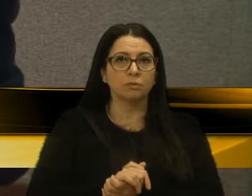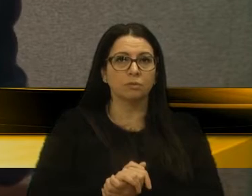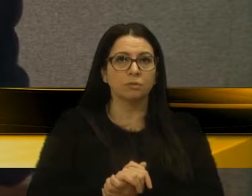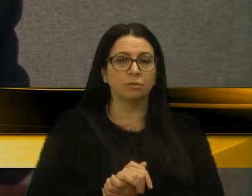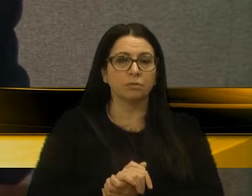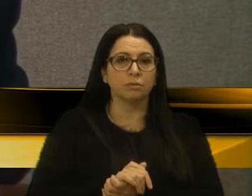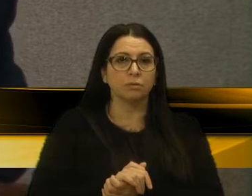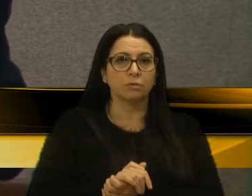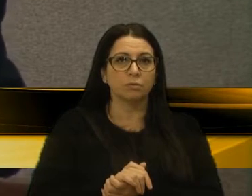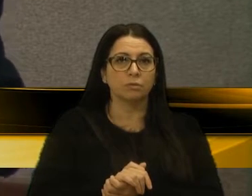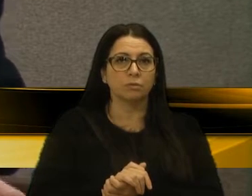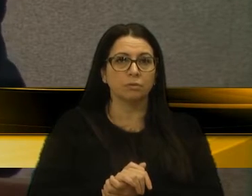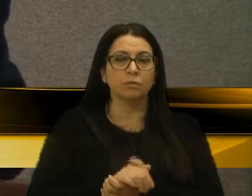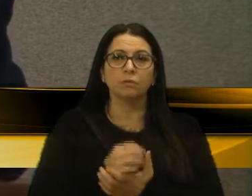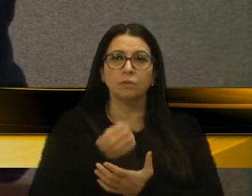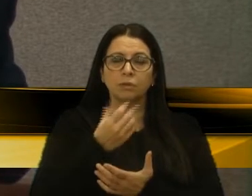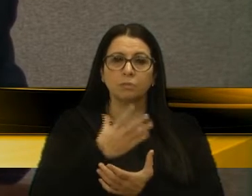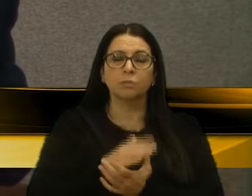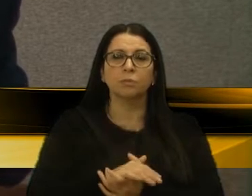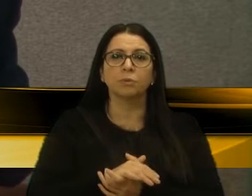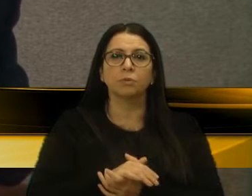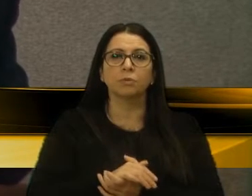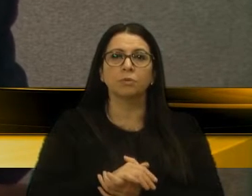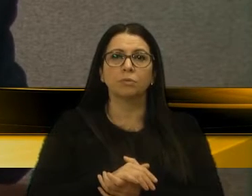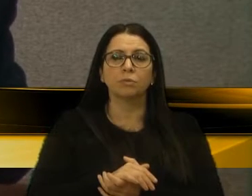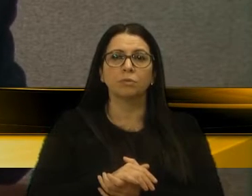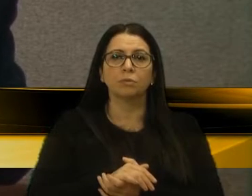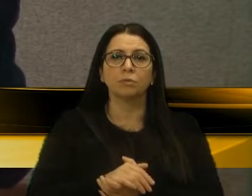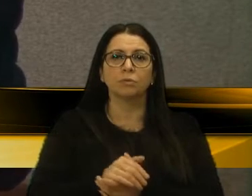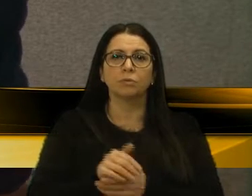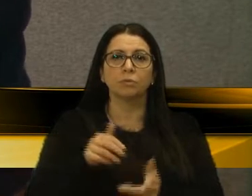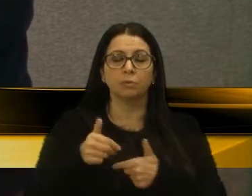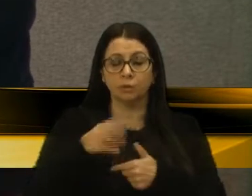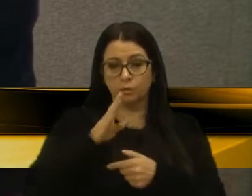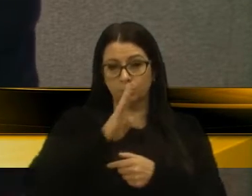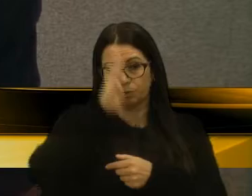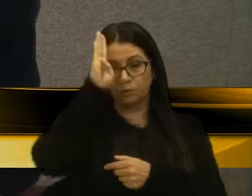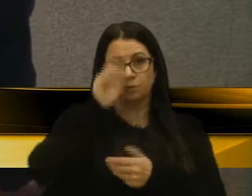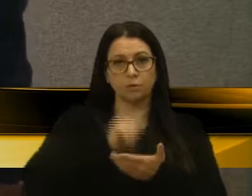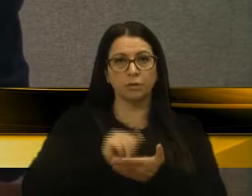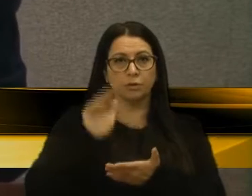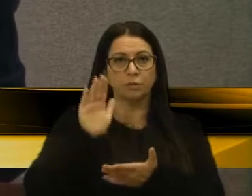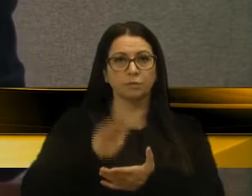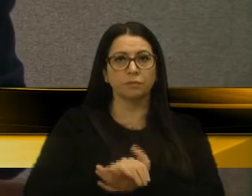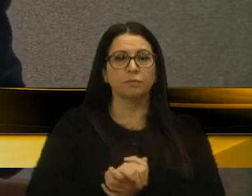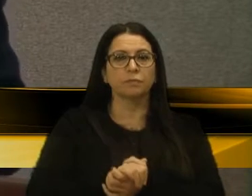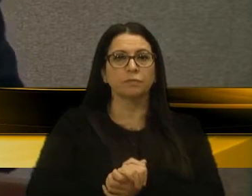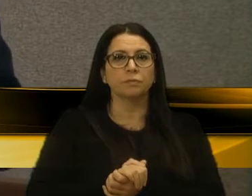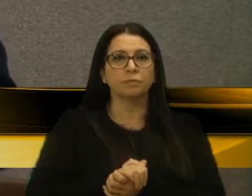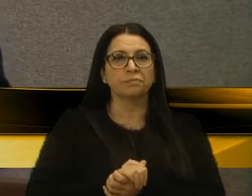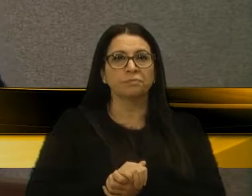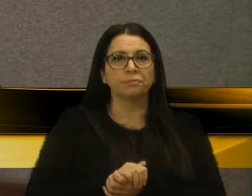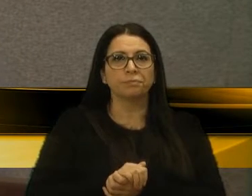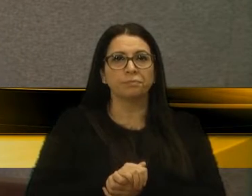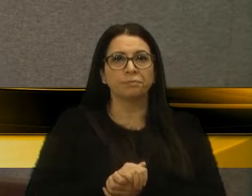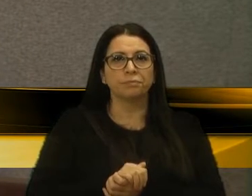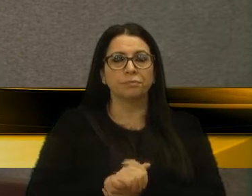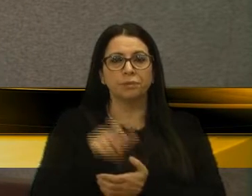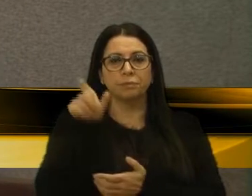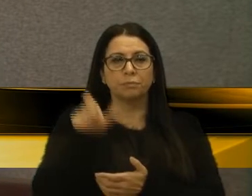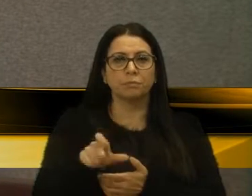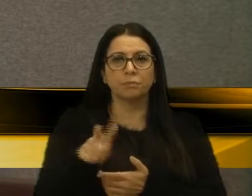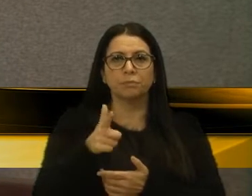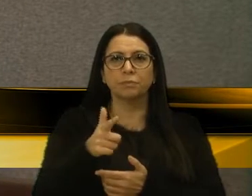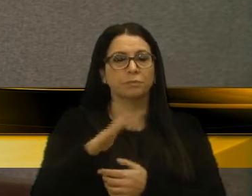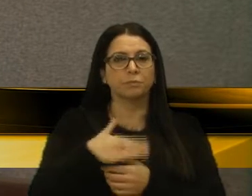um bom agente dos bombeiros, um policial... Pensa a palavra, senhor presidente. ... que como pessoa